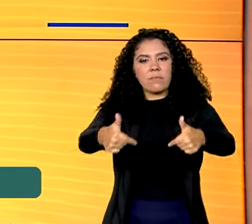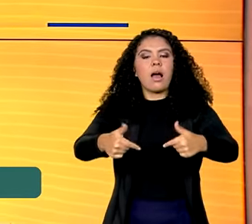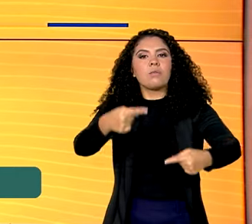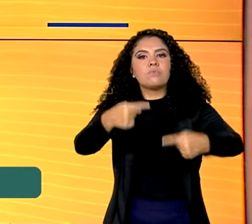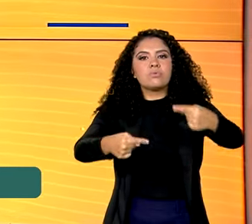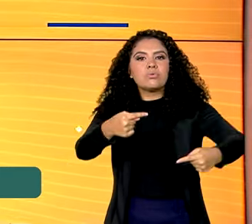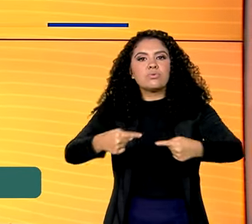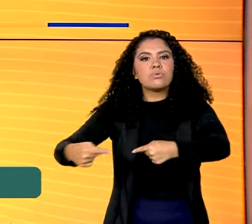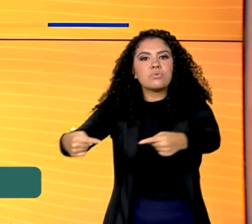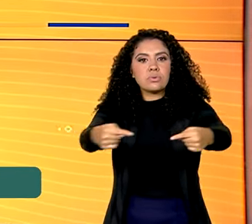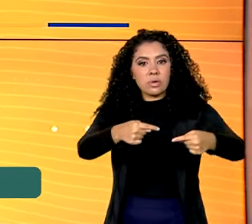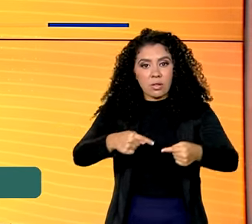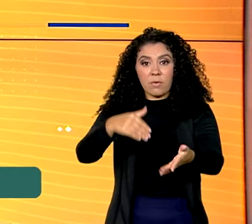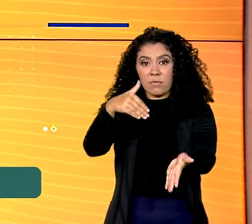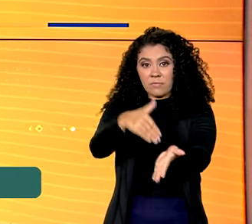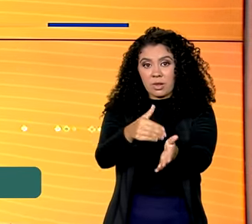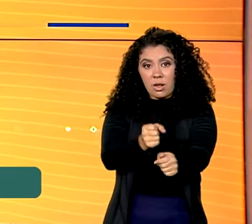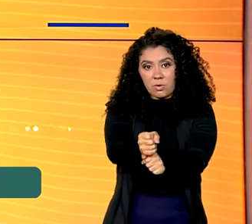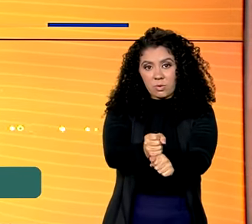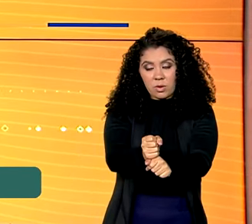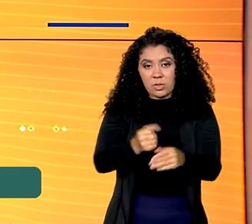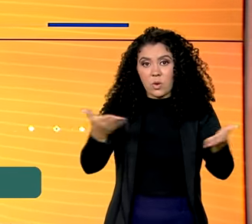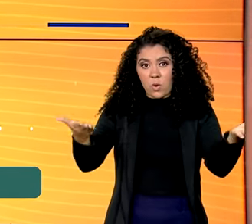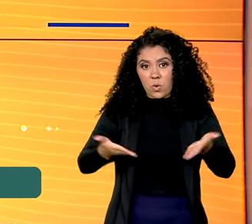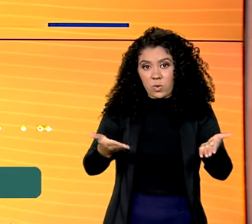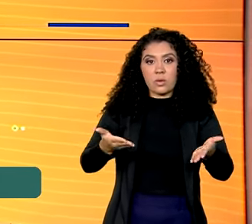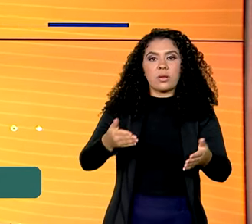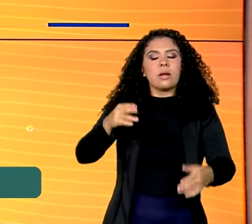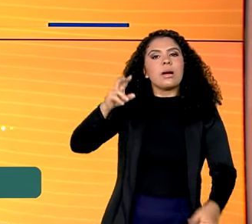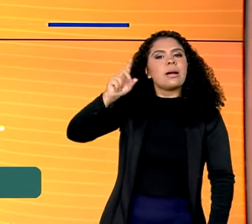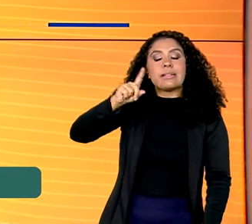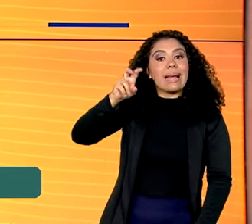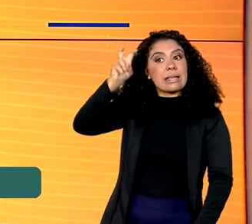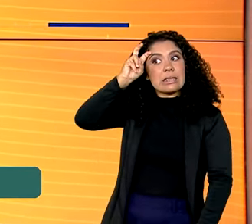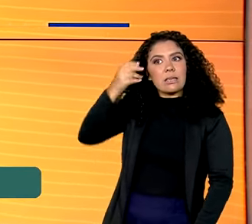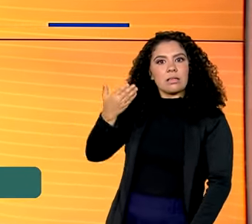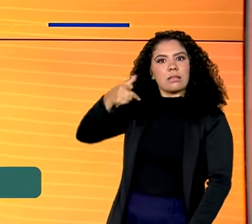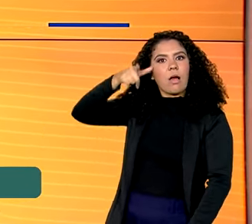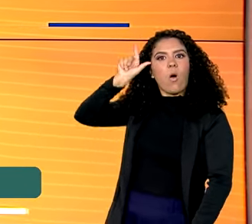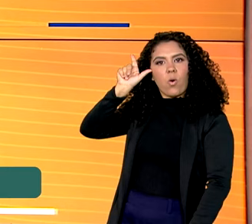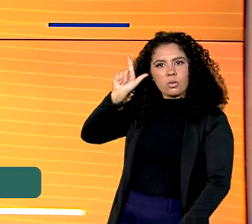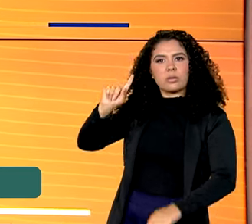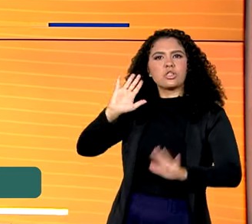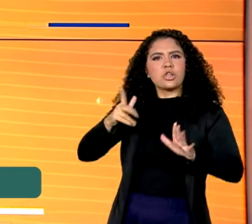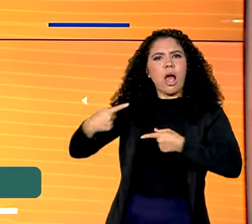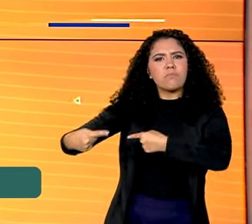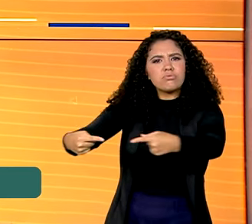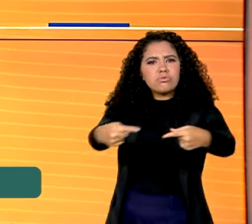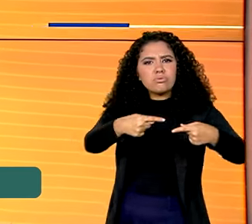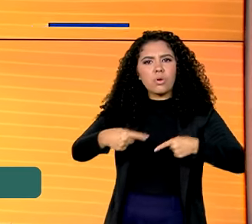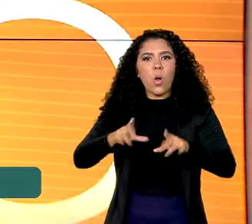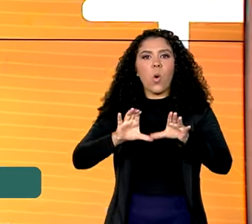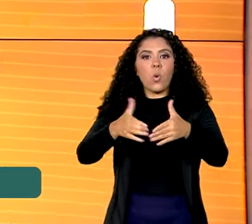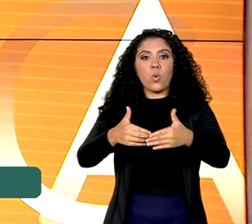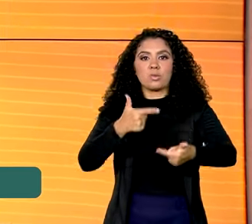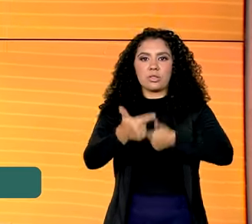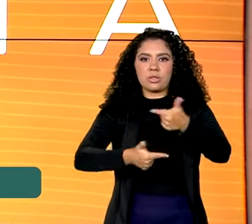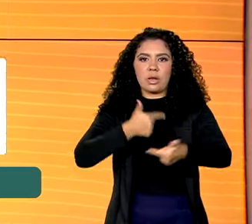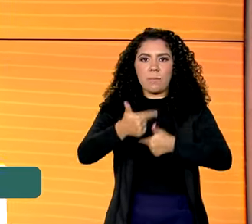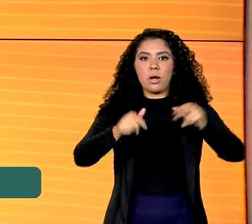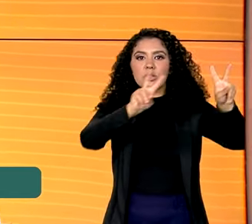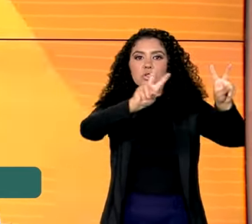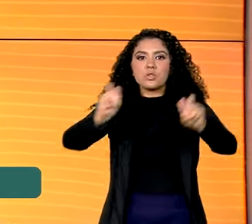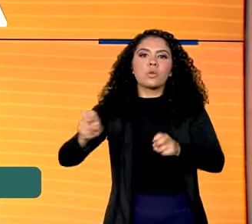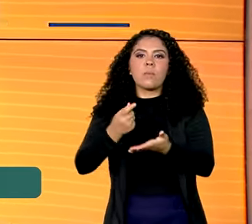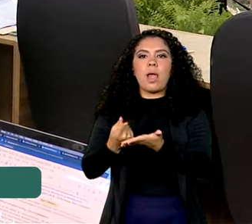Países no fim do ano. Nessa quinta-feira, esses pontos foram discutidos numa reunião do Grupo de Trabalho de Economia